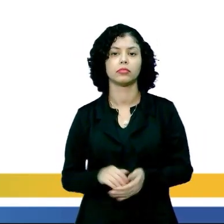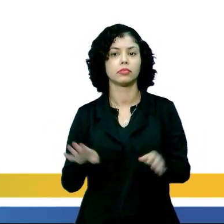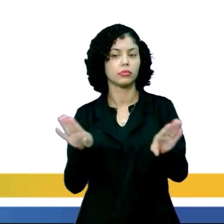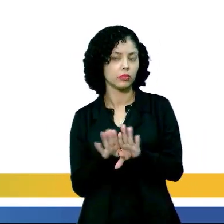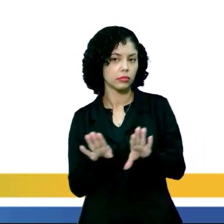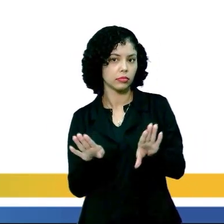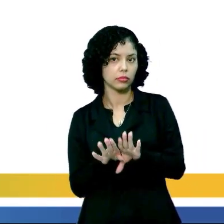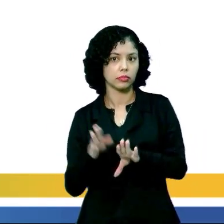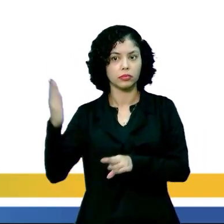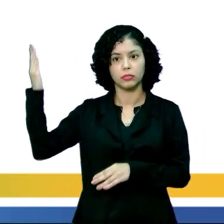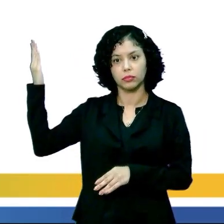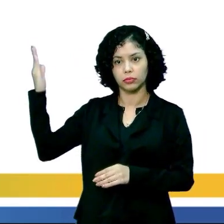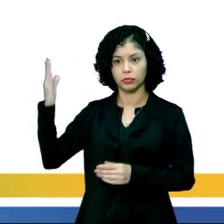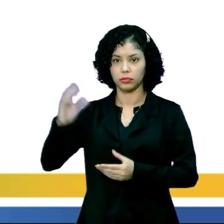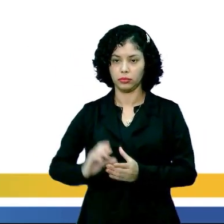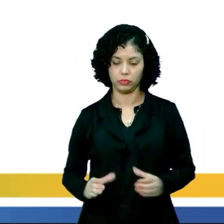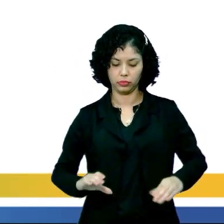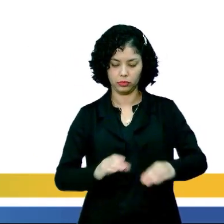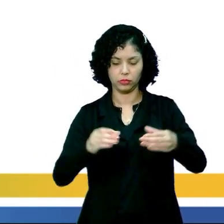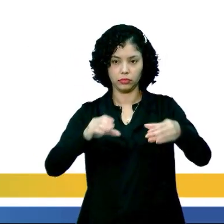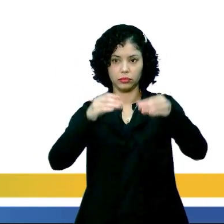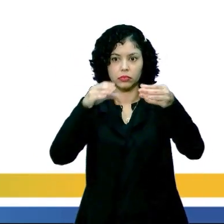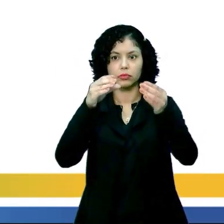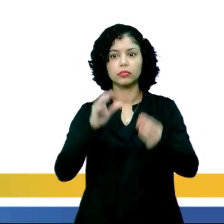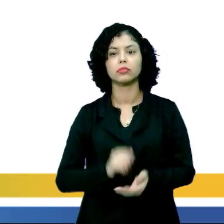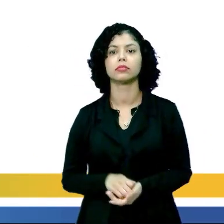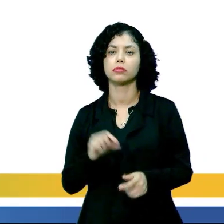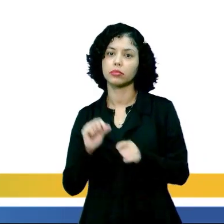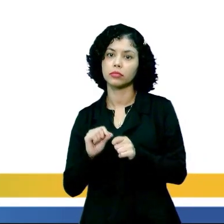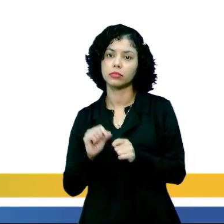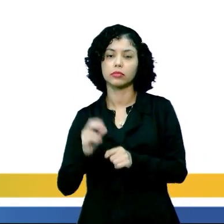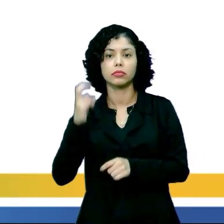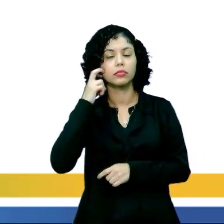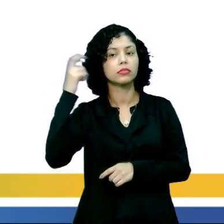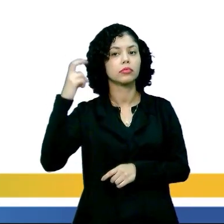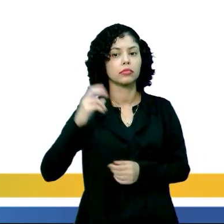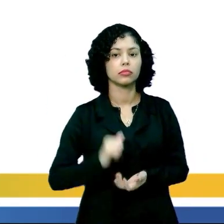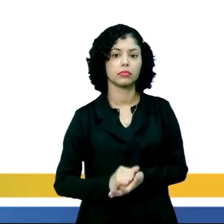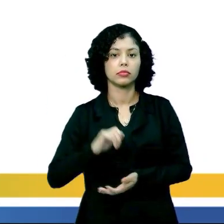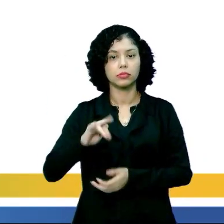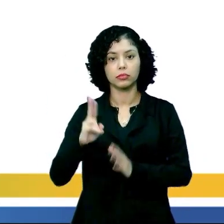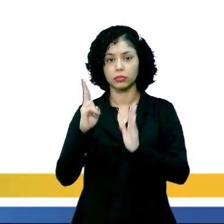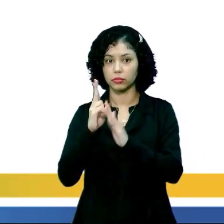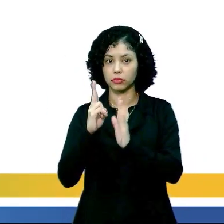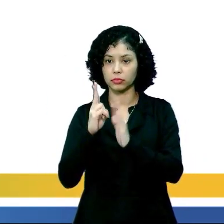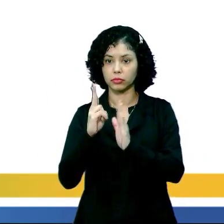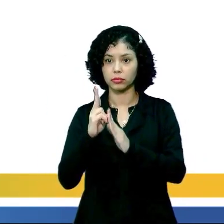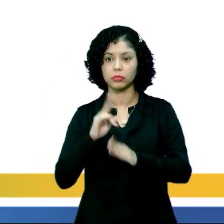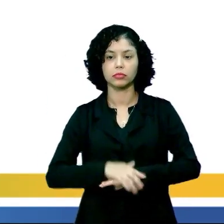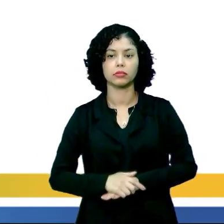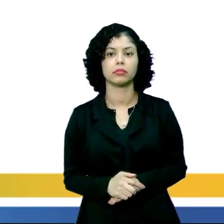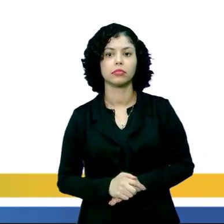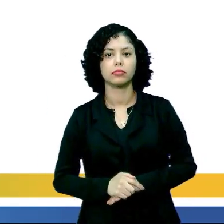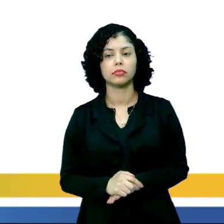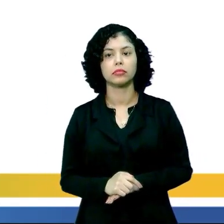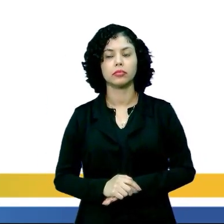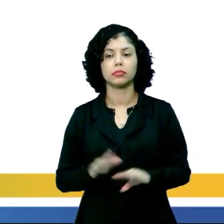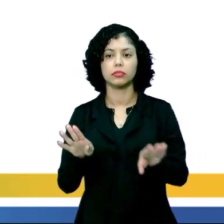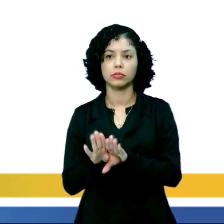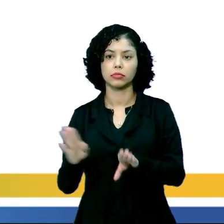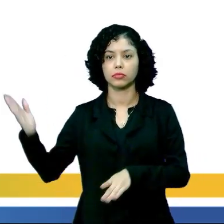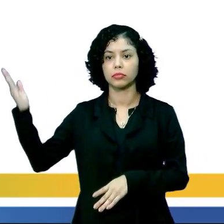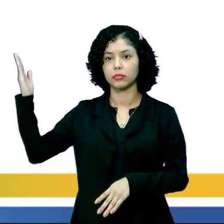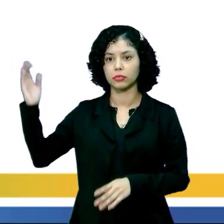Temos aí um vazinho, que você está vendo, que faz parte da cultura marajoara. É um vaso cerâmico. E